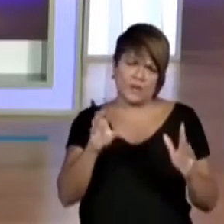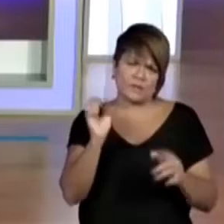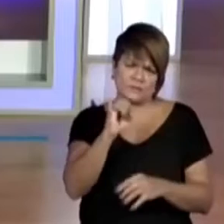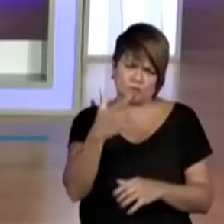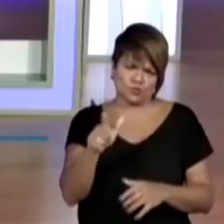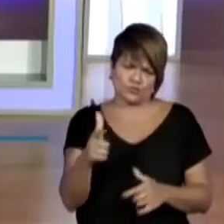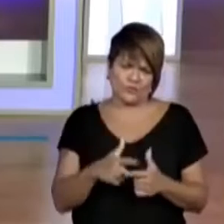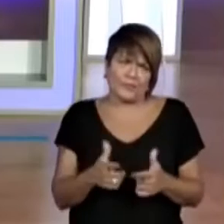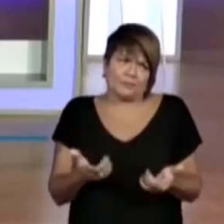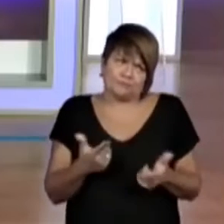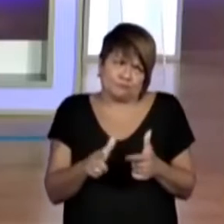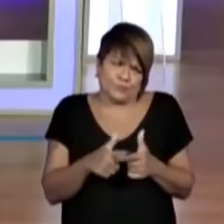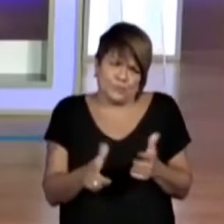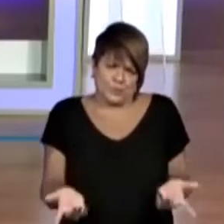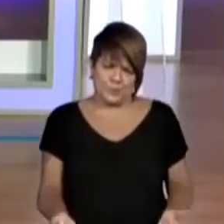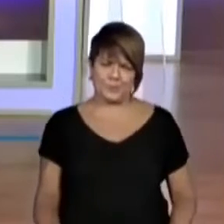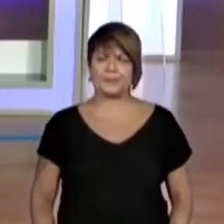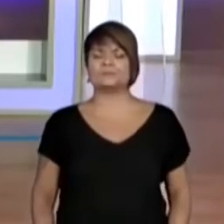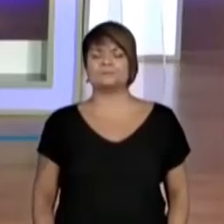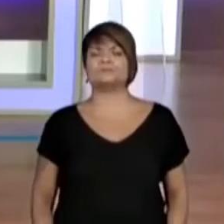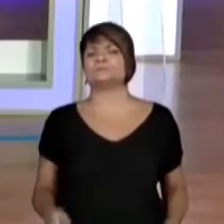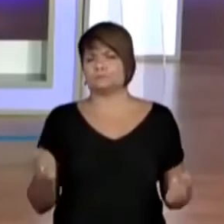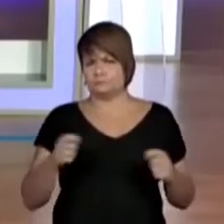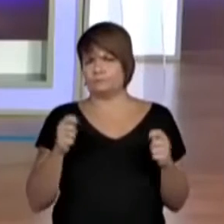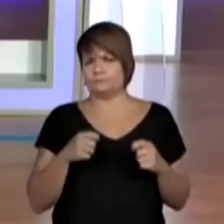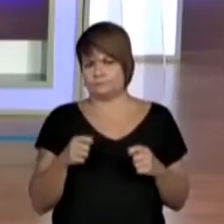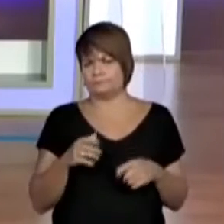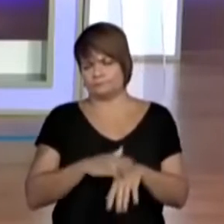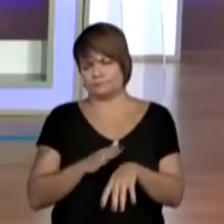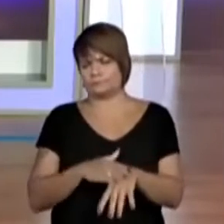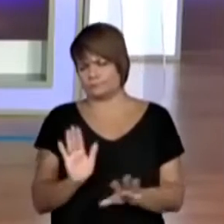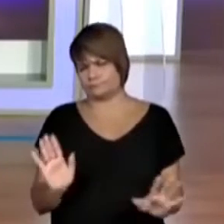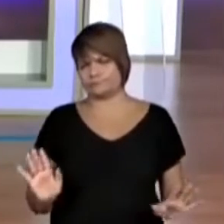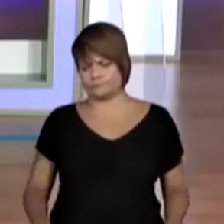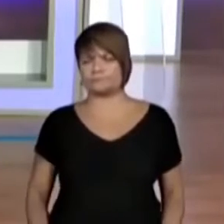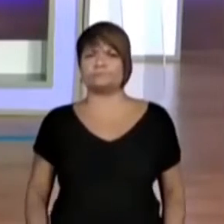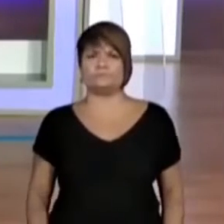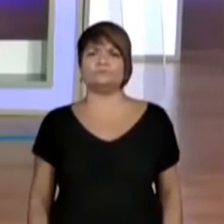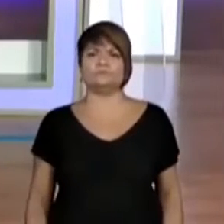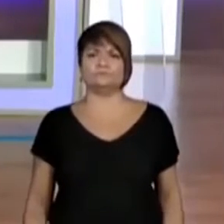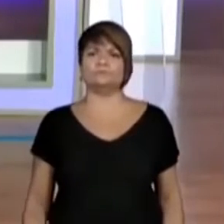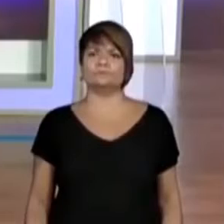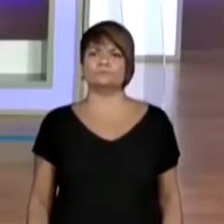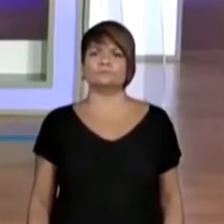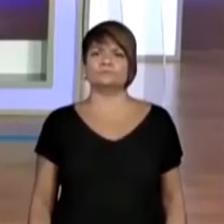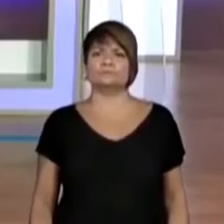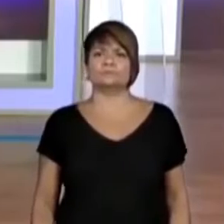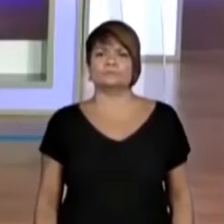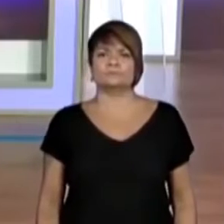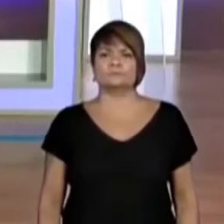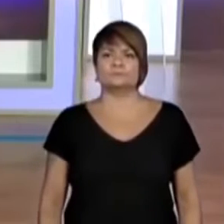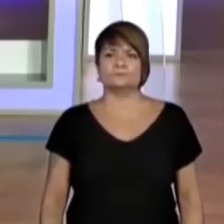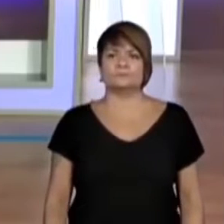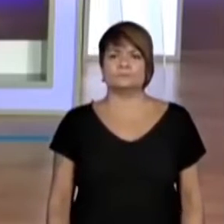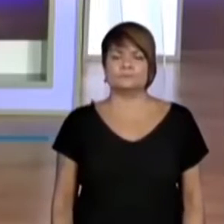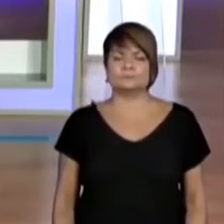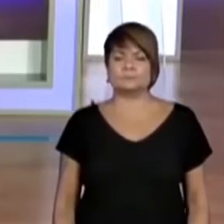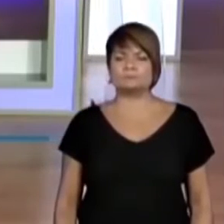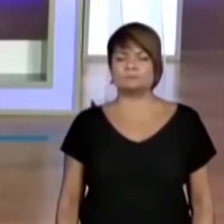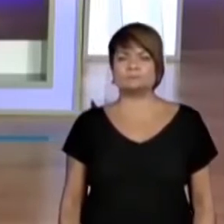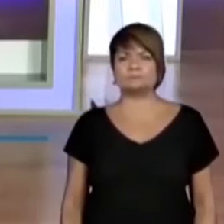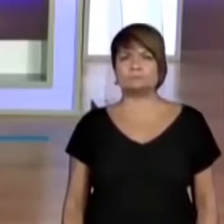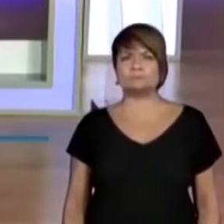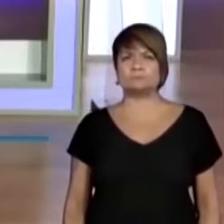tiver, não tem problema. Exatamente. Dá preferência para o marrom ou preto, mas se não tiver, não tem problema. Aqui a gente já tem o